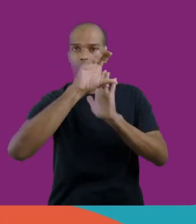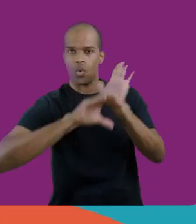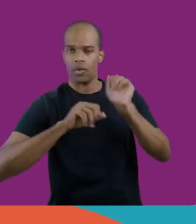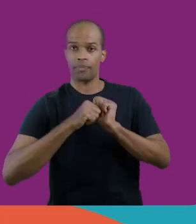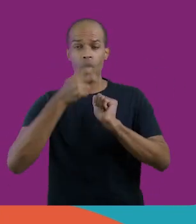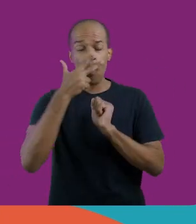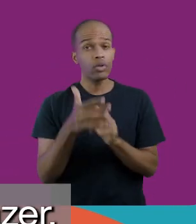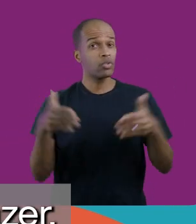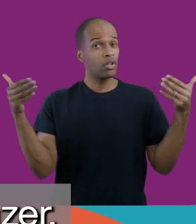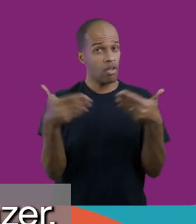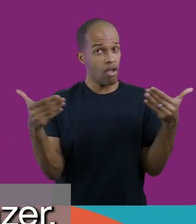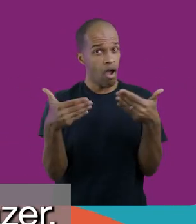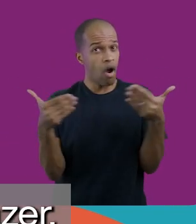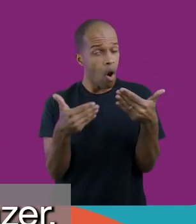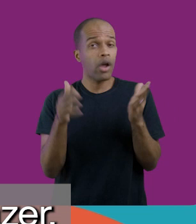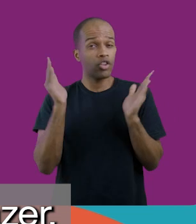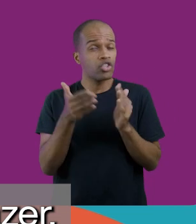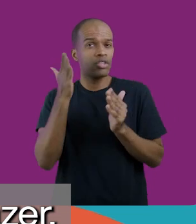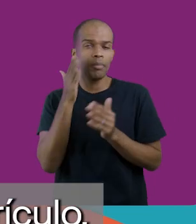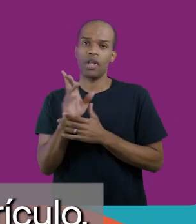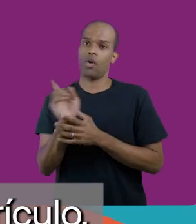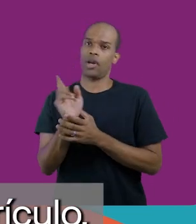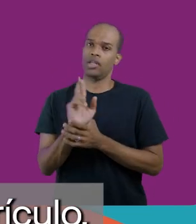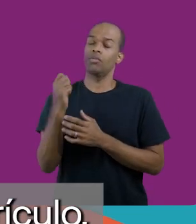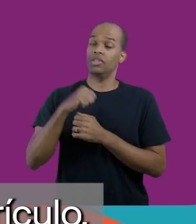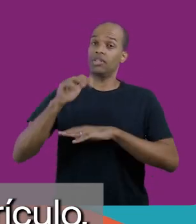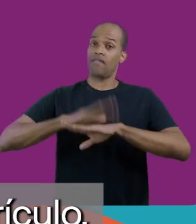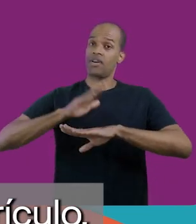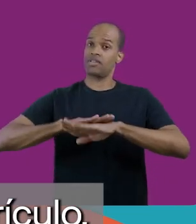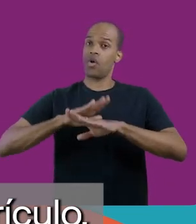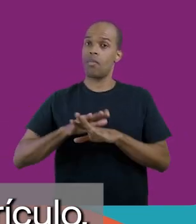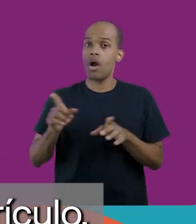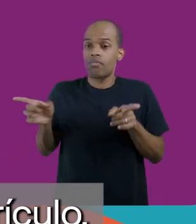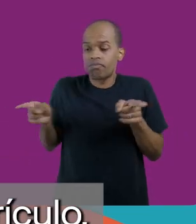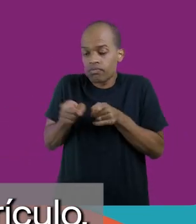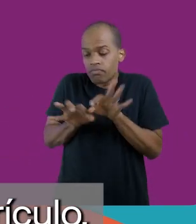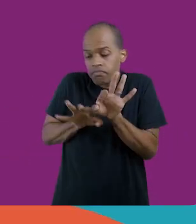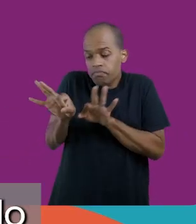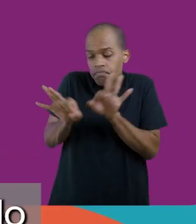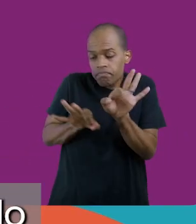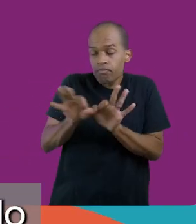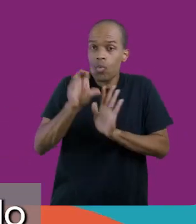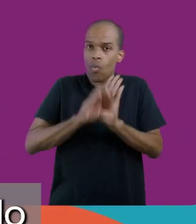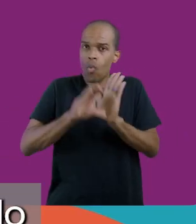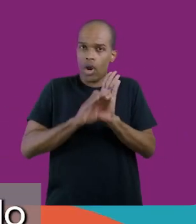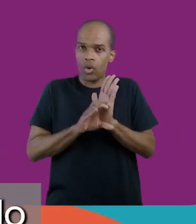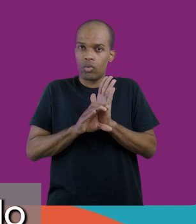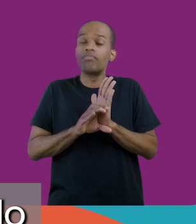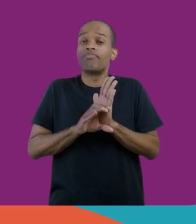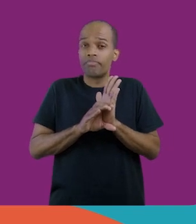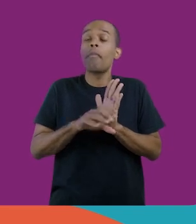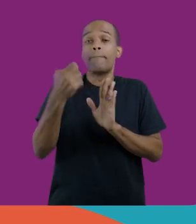Eu acho que agora a gente, dada a recuperação que a gente tem que fazer, a gente tem que fazer uma otimização do currículo. Ou seja, a gente tem que